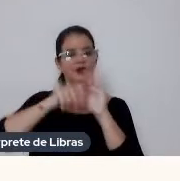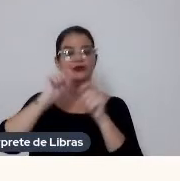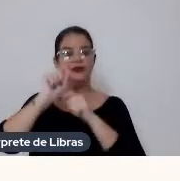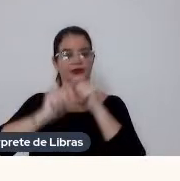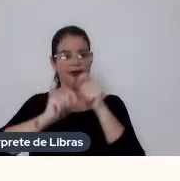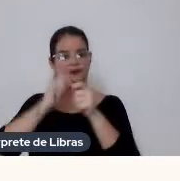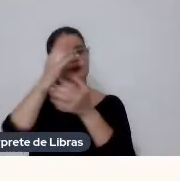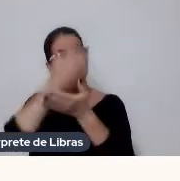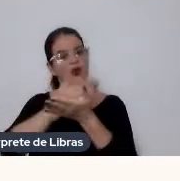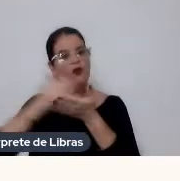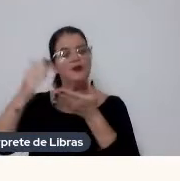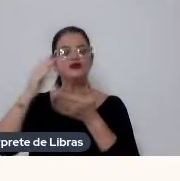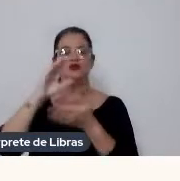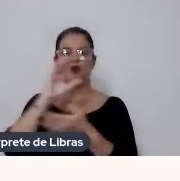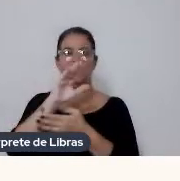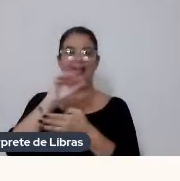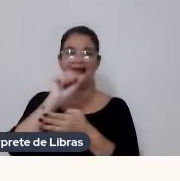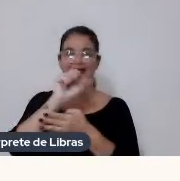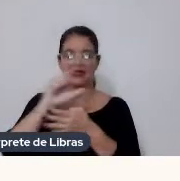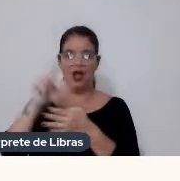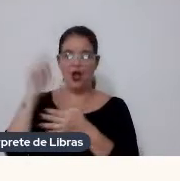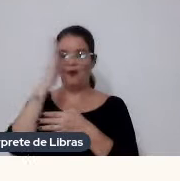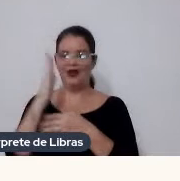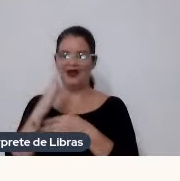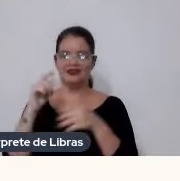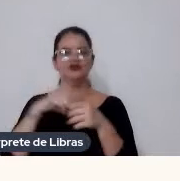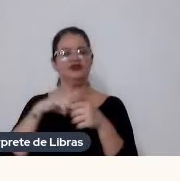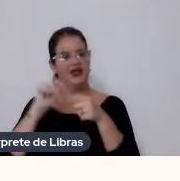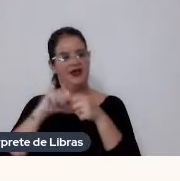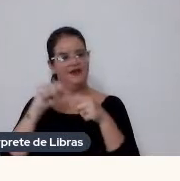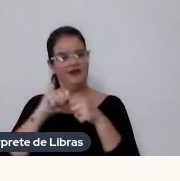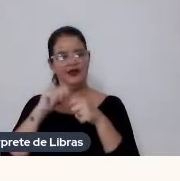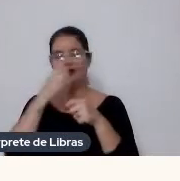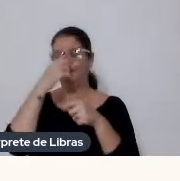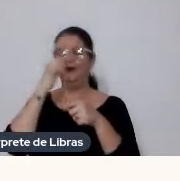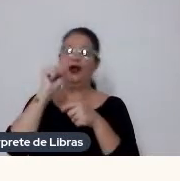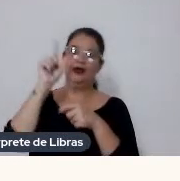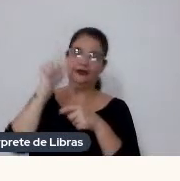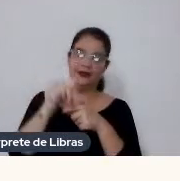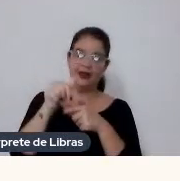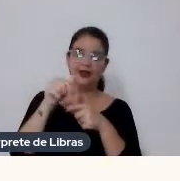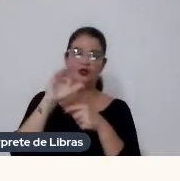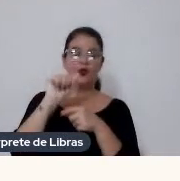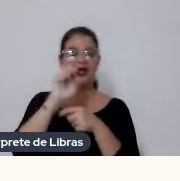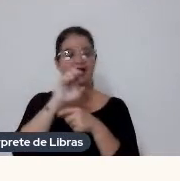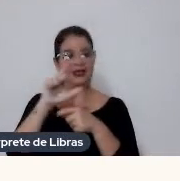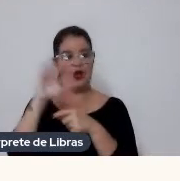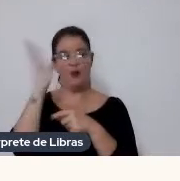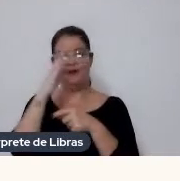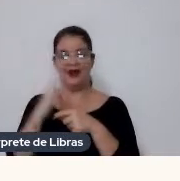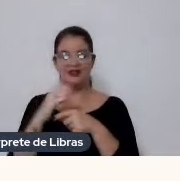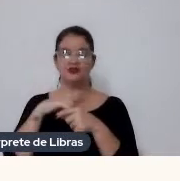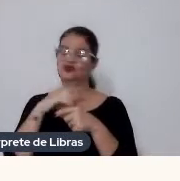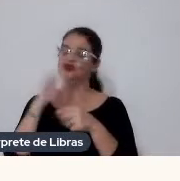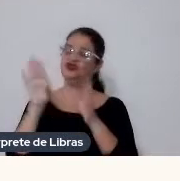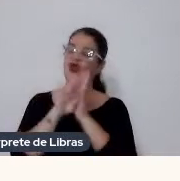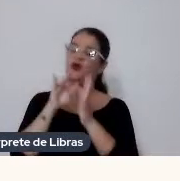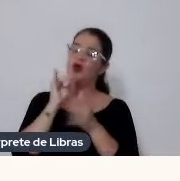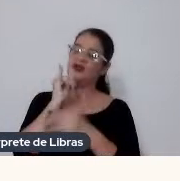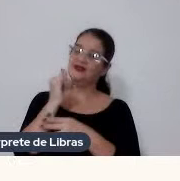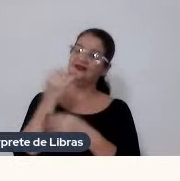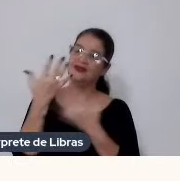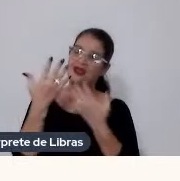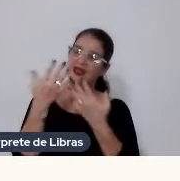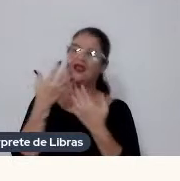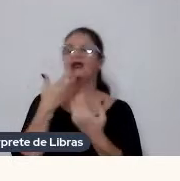Partiu do Canal Brasil Eu tinha feito Doce e Rebordosa O André Sadia Que é o diretor do Canal Brasil Chegou um dia para mim E falou Cara, a gente tem que trazer